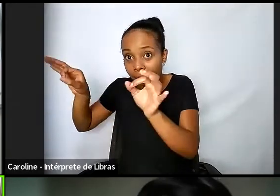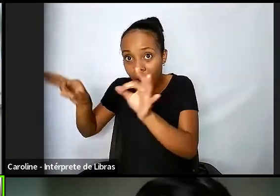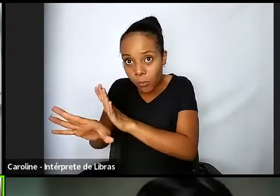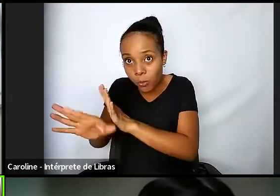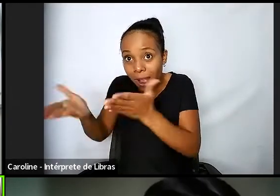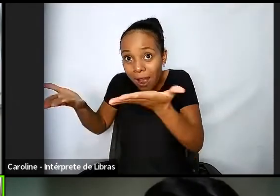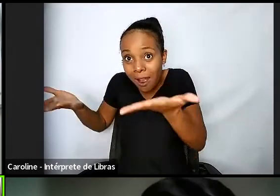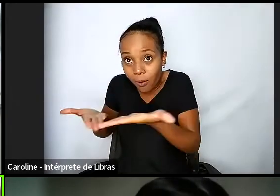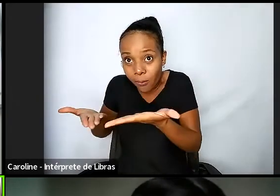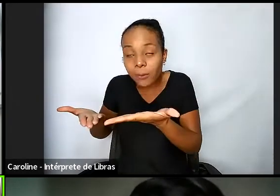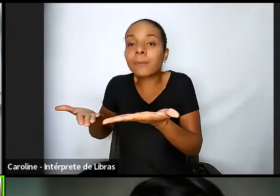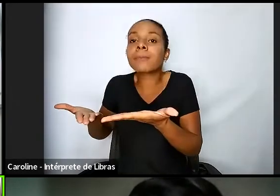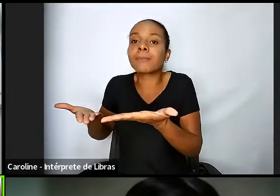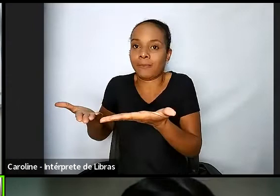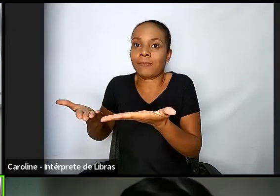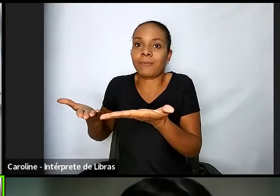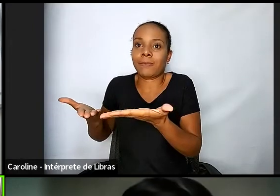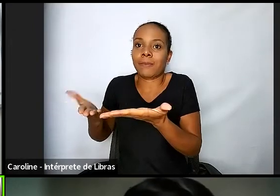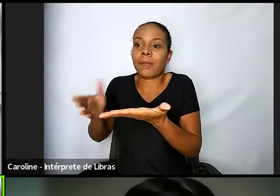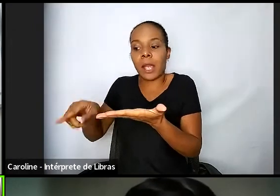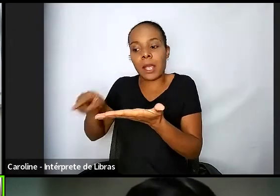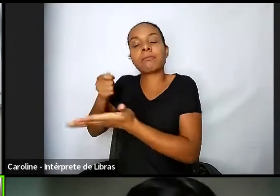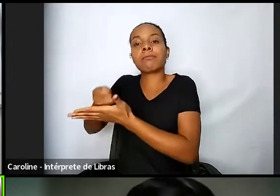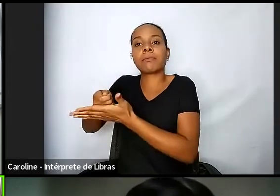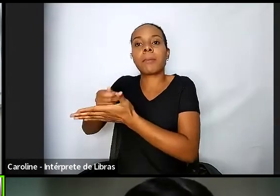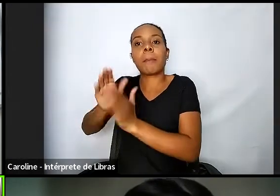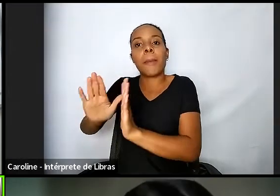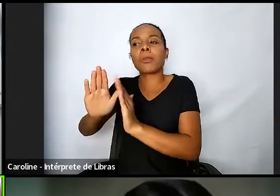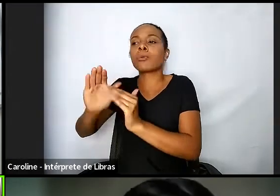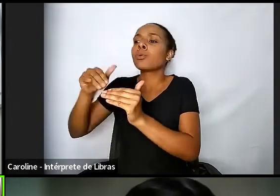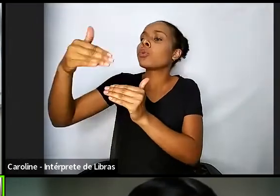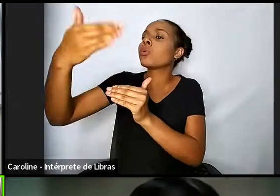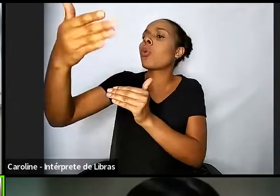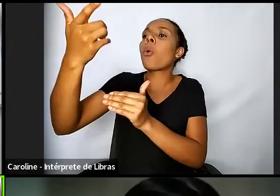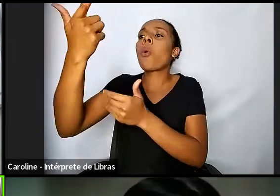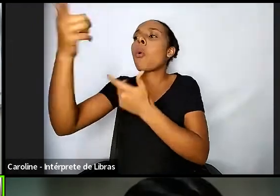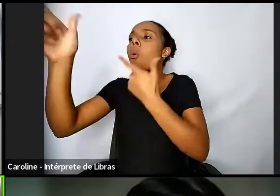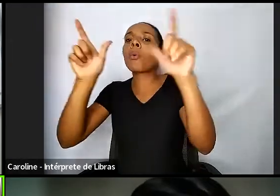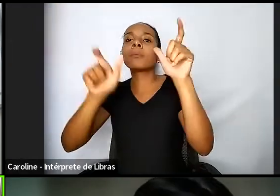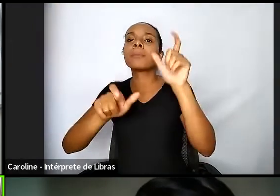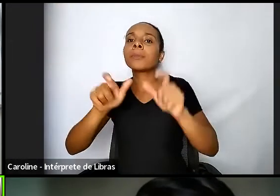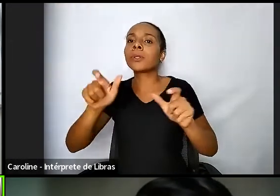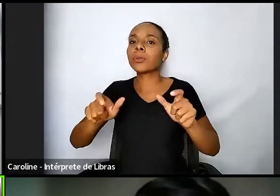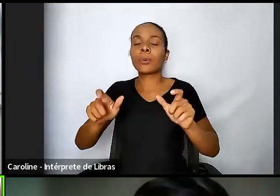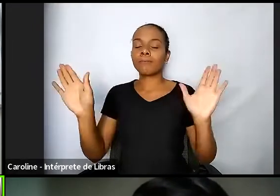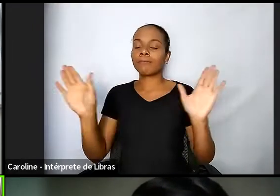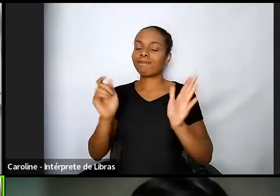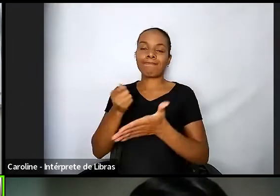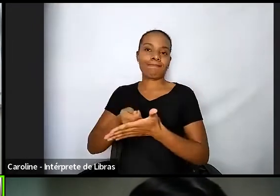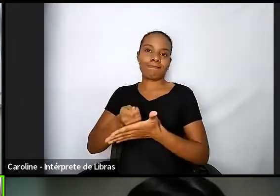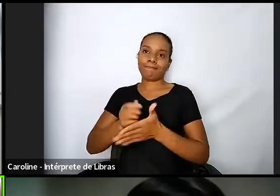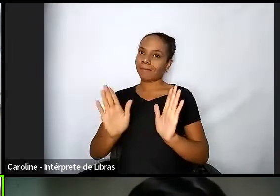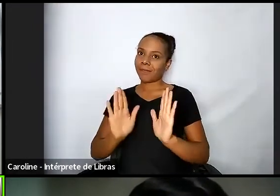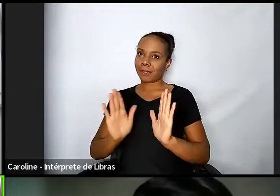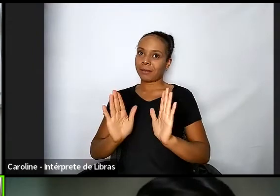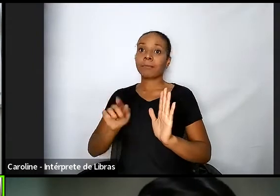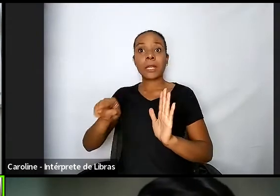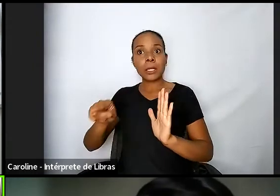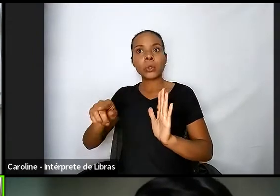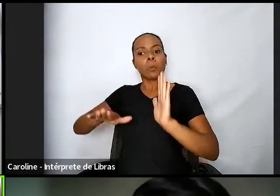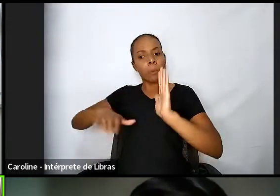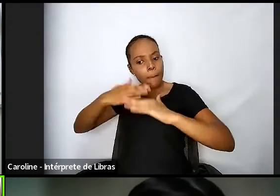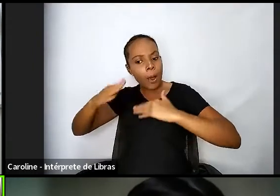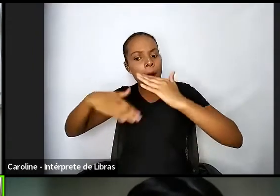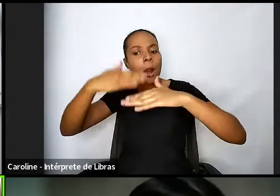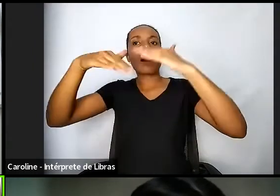para os demais não vai ser mais exigida a reservista o que é um grande avanço porque você exigir que uma pessoa